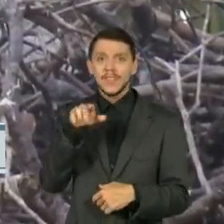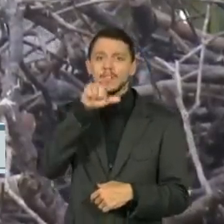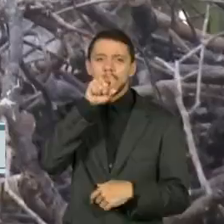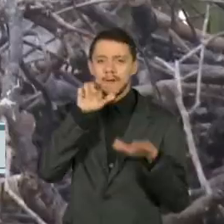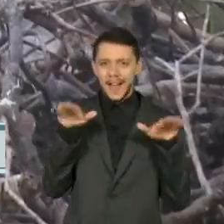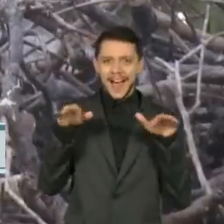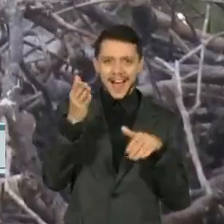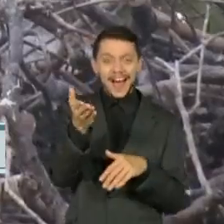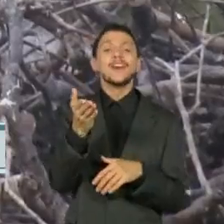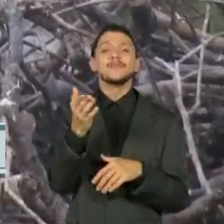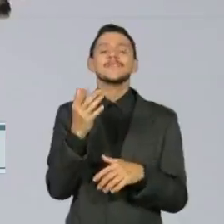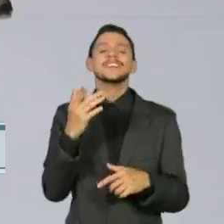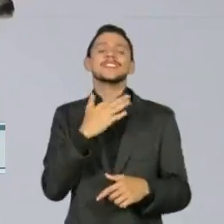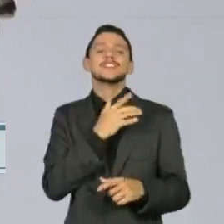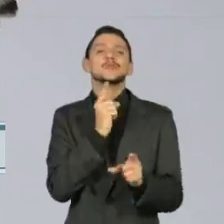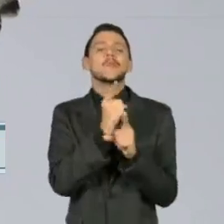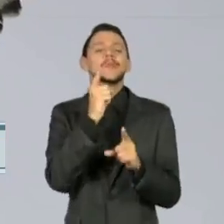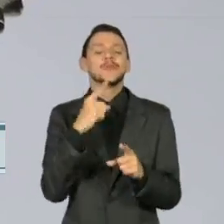fotografia.